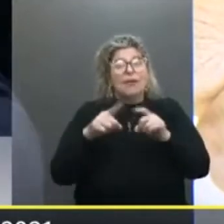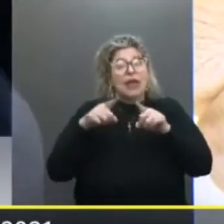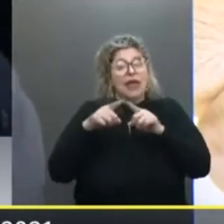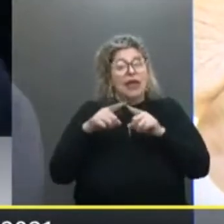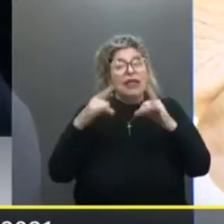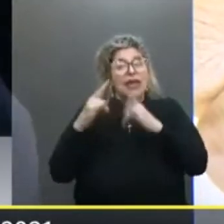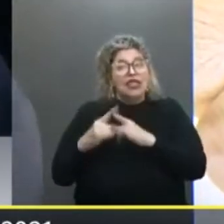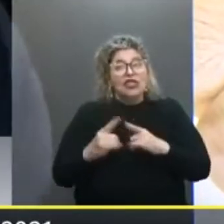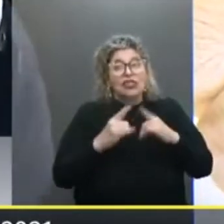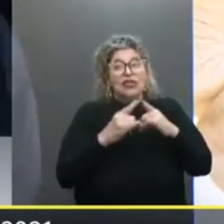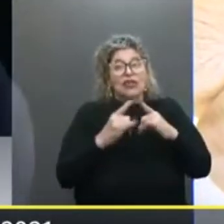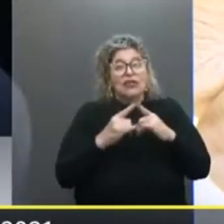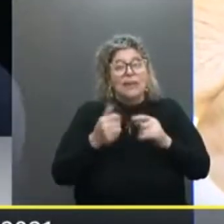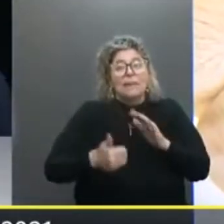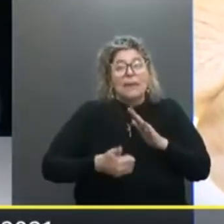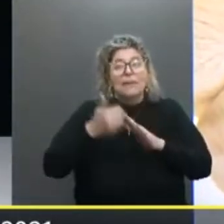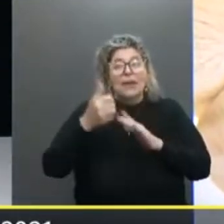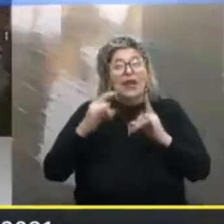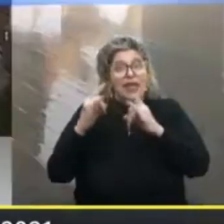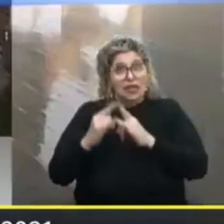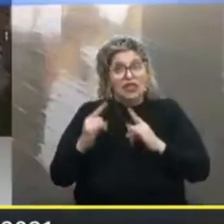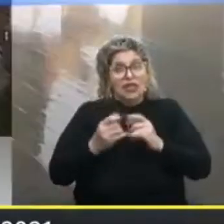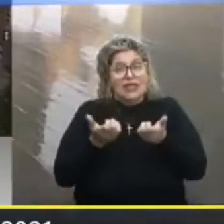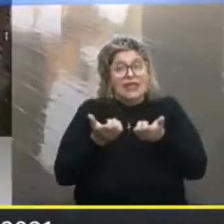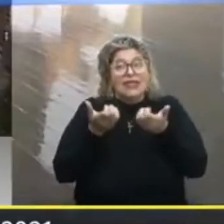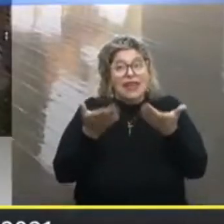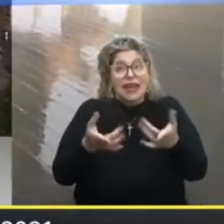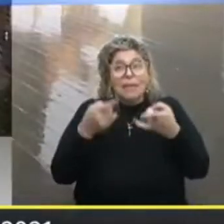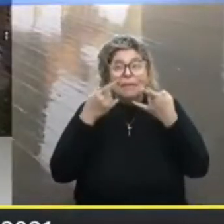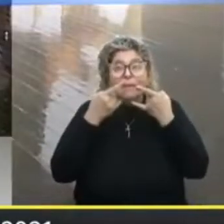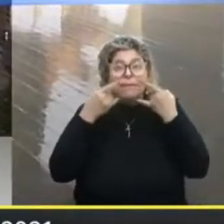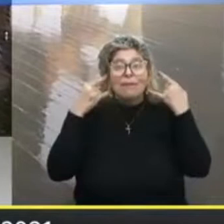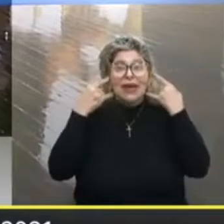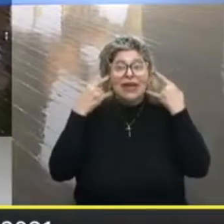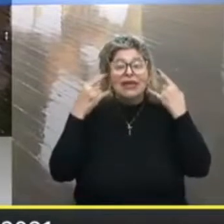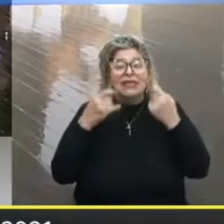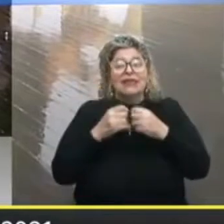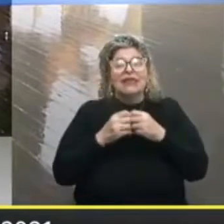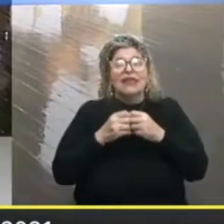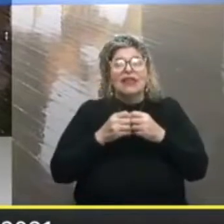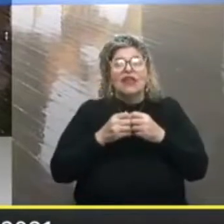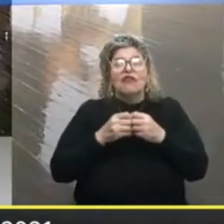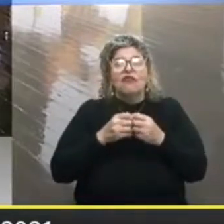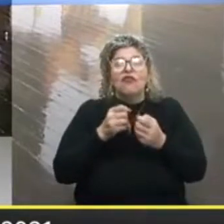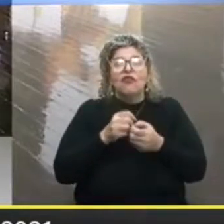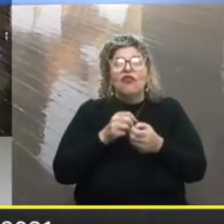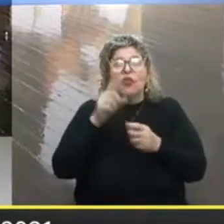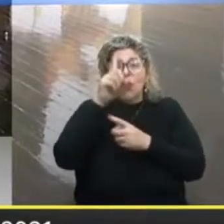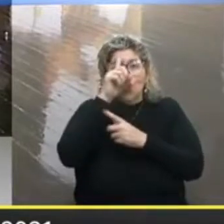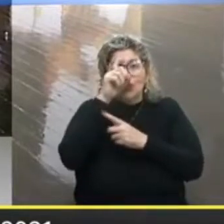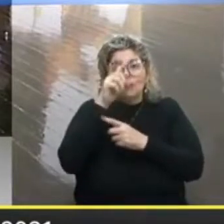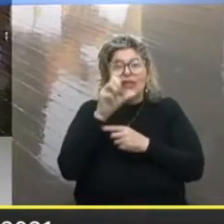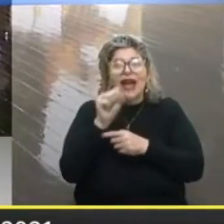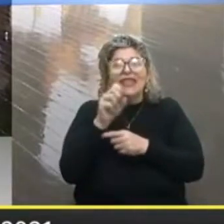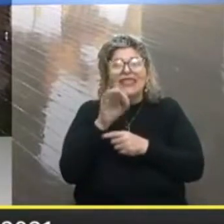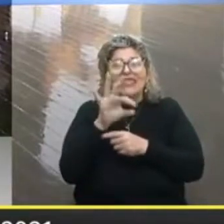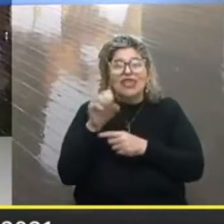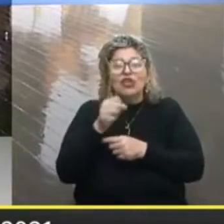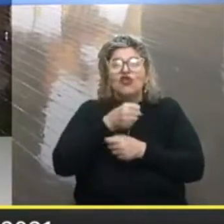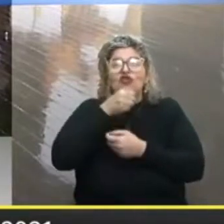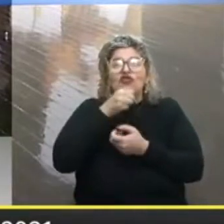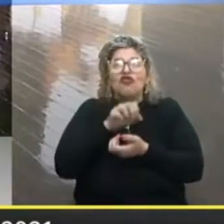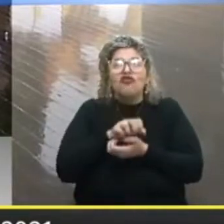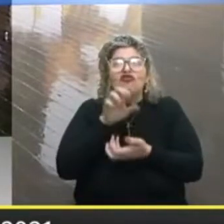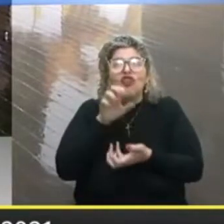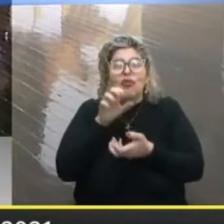entidades E naquele momento As primeiras entidades Que nós distribuímos Foram aqueles asilos E tal Porque já se sabia Naquele momento Que